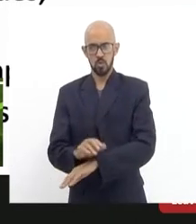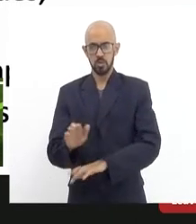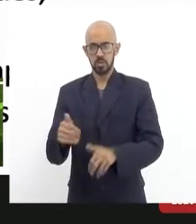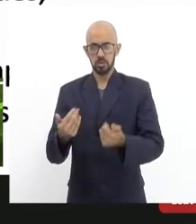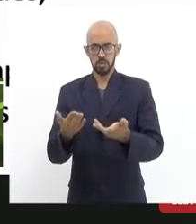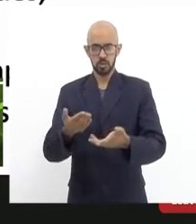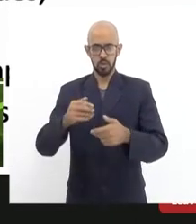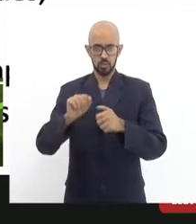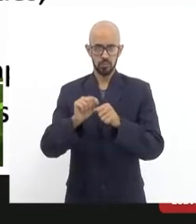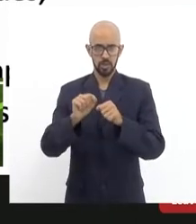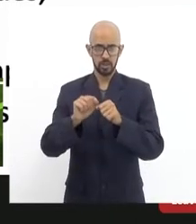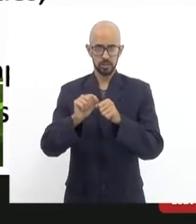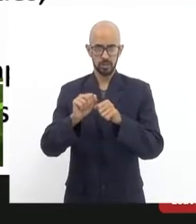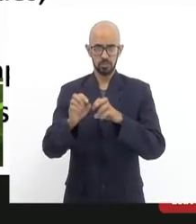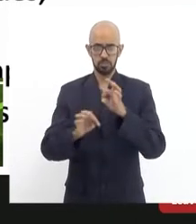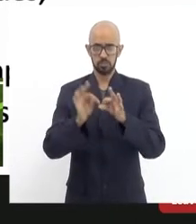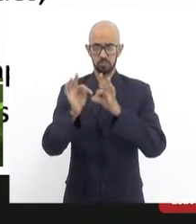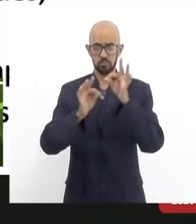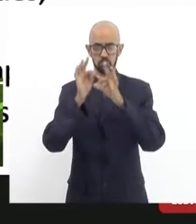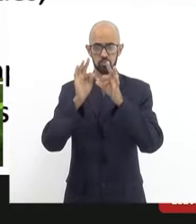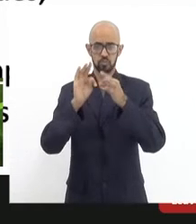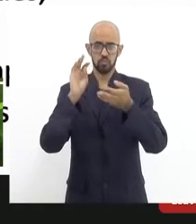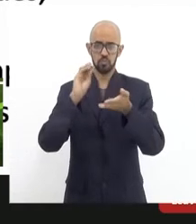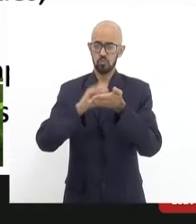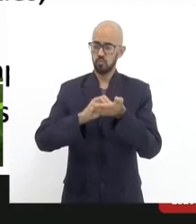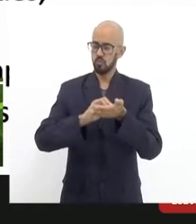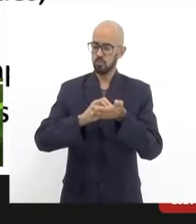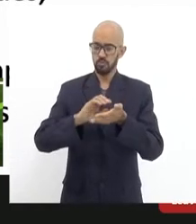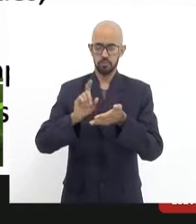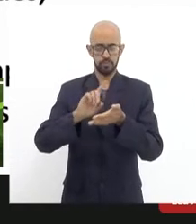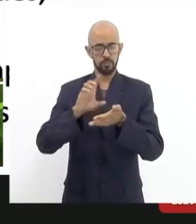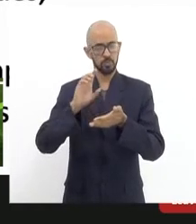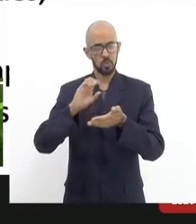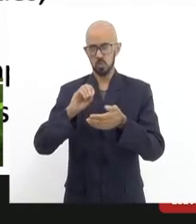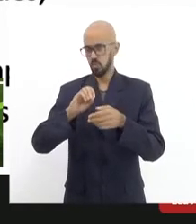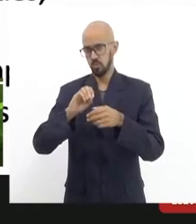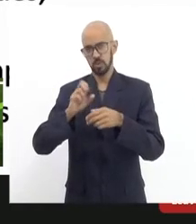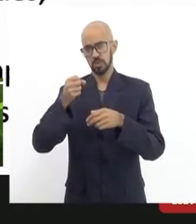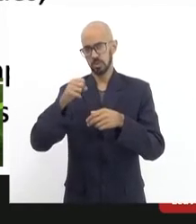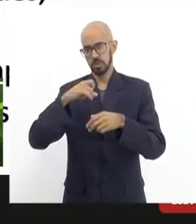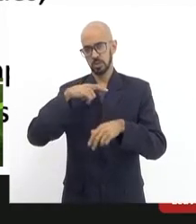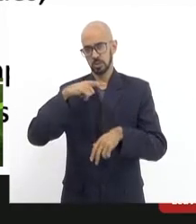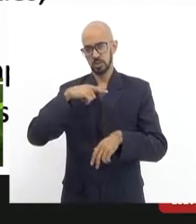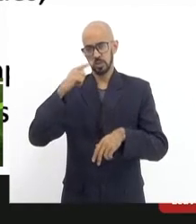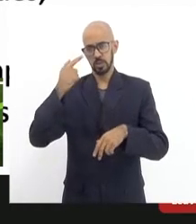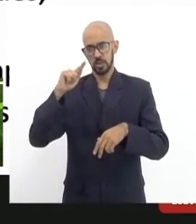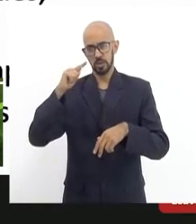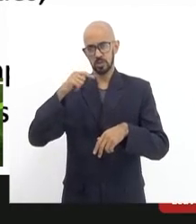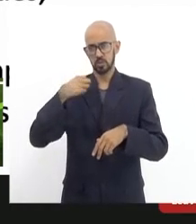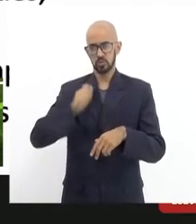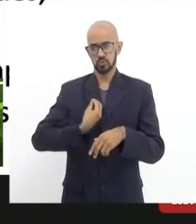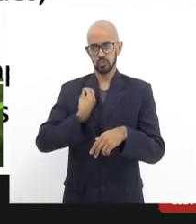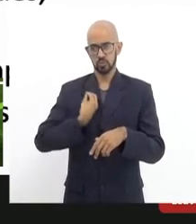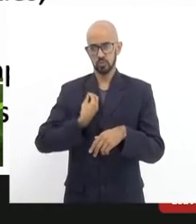de um bem tombado, se ele tem garantias de funcionamento, ele tem que ser mantido.